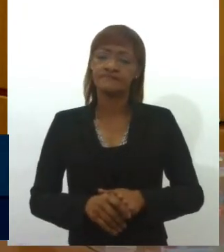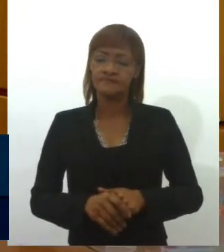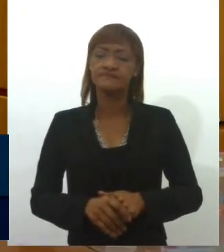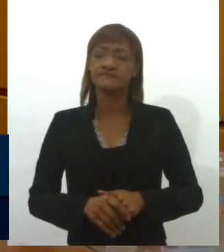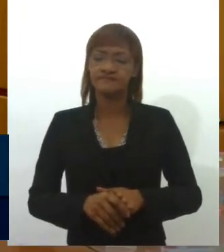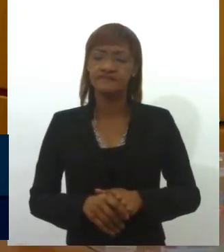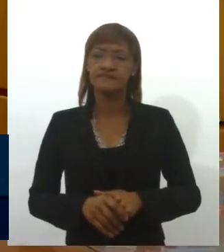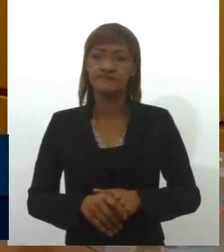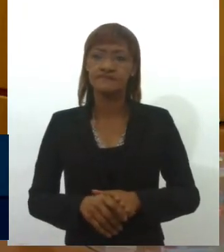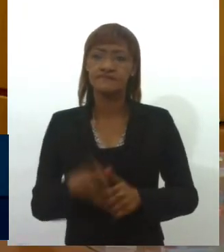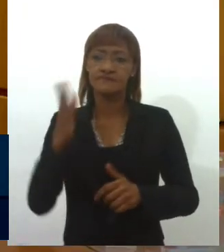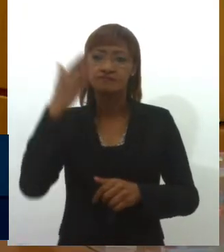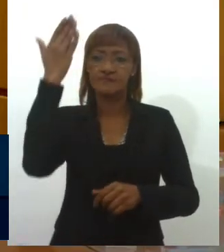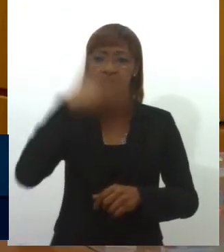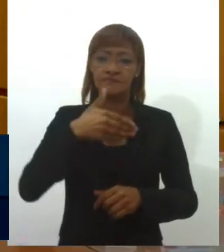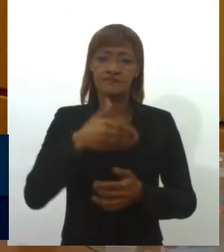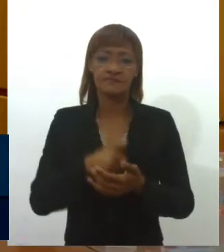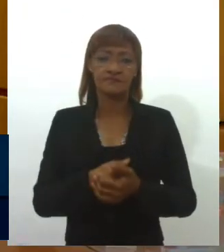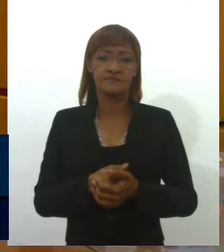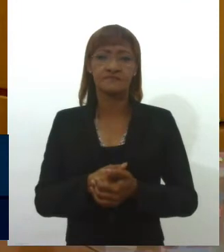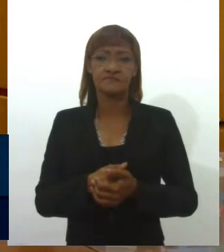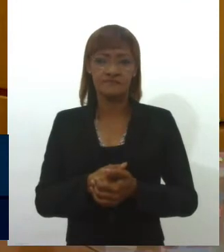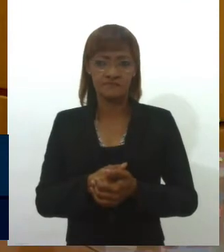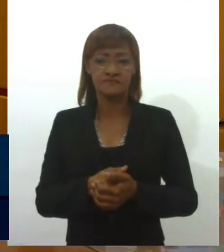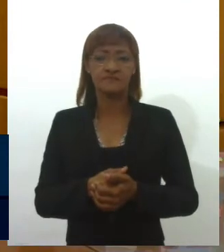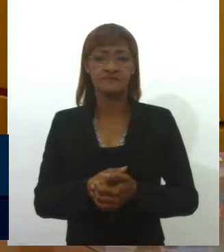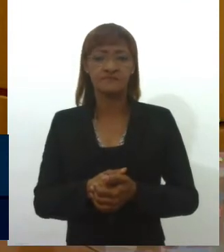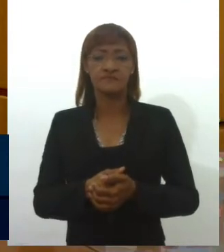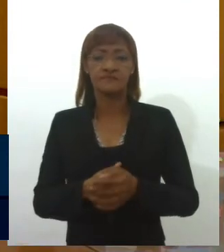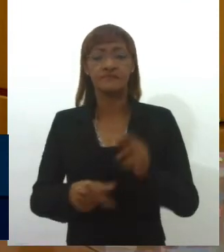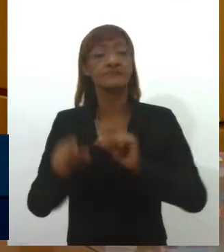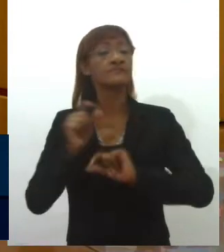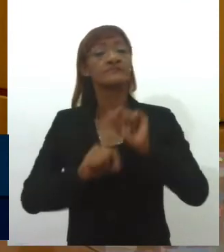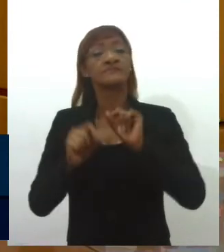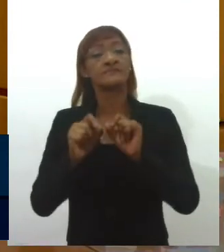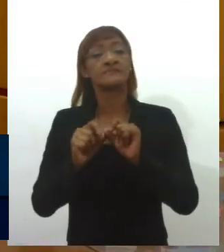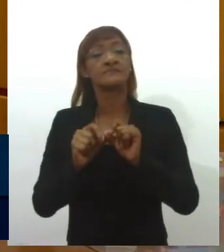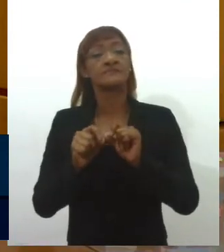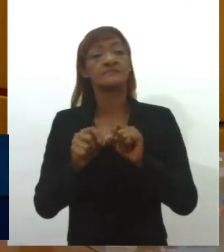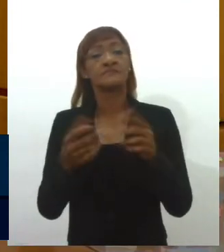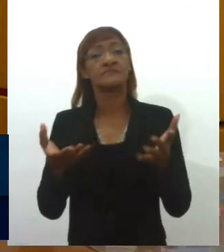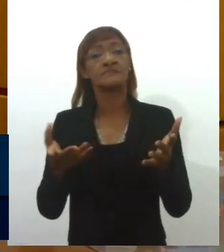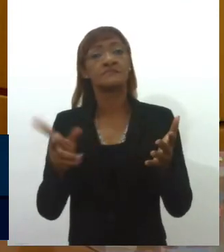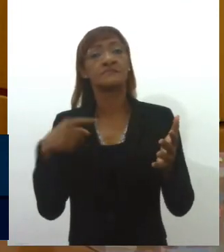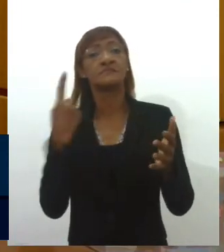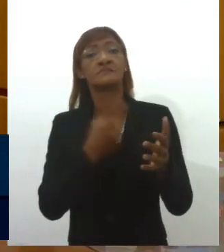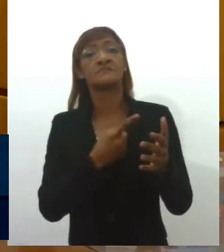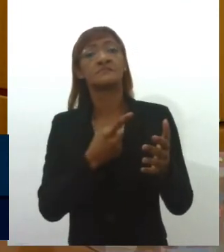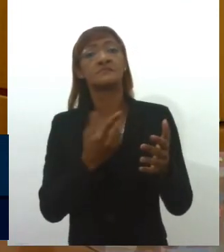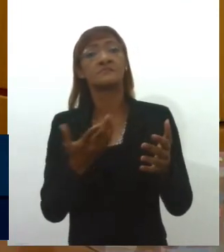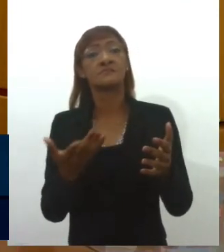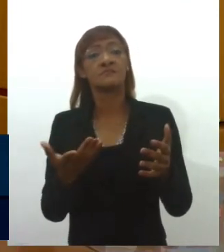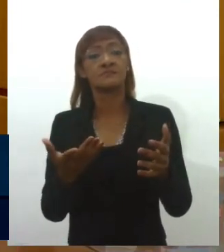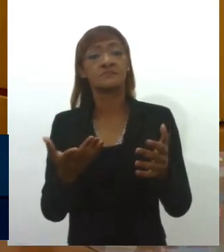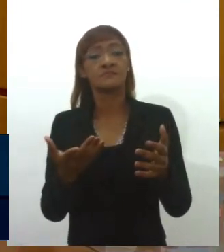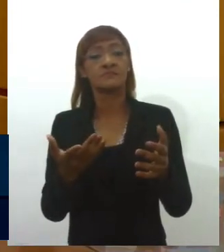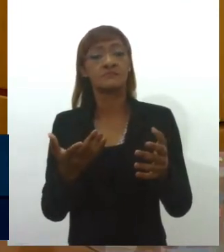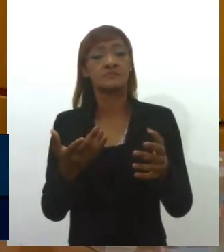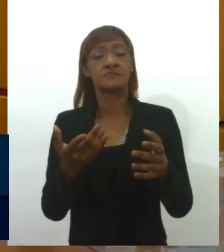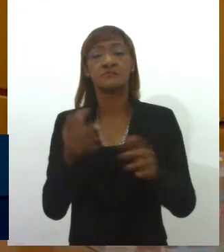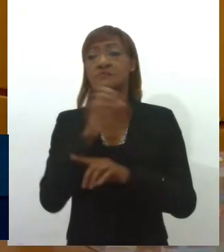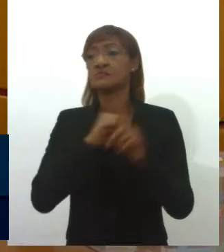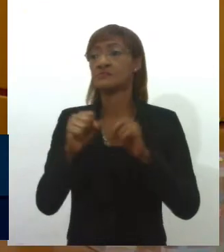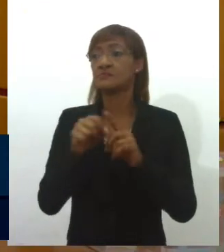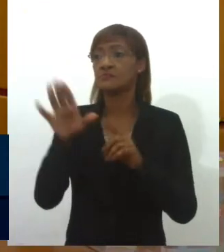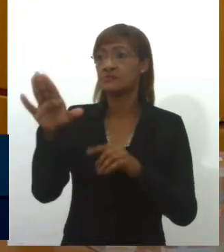fruto de um esgaçamento da nossa marcha civilizatória. É a forma, deputada